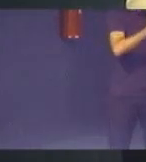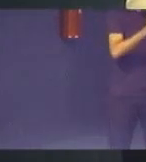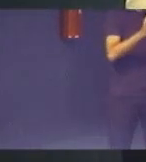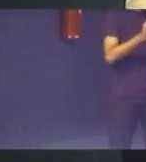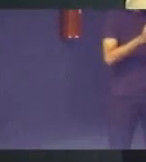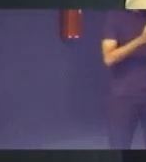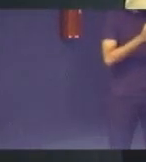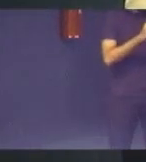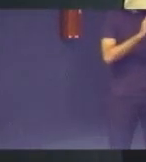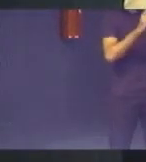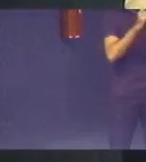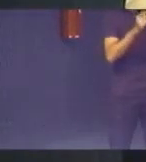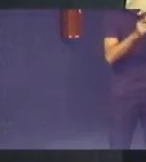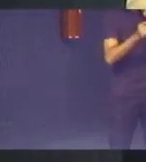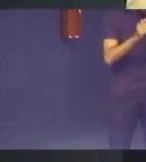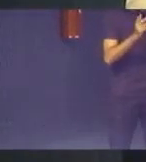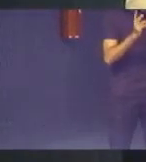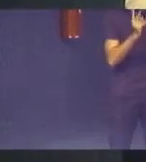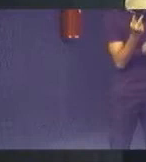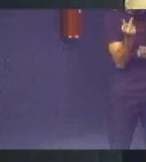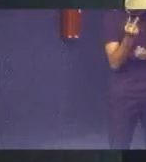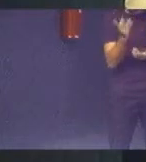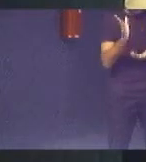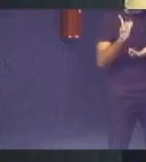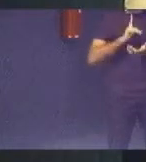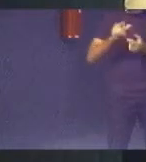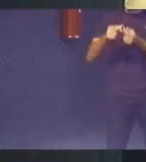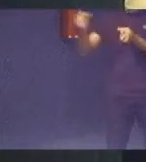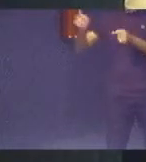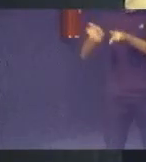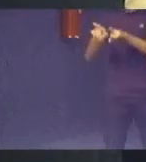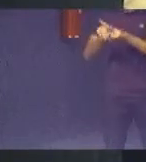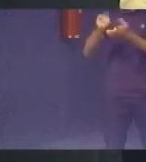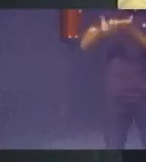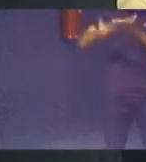mandado de avarbação e com o seu ofício de desconto em folha.